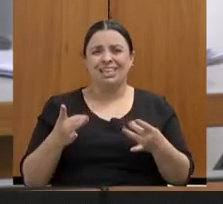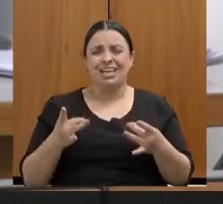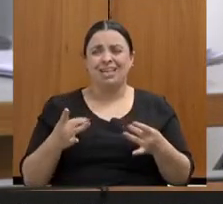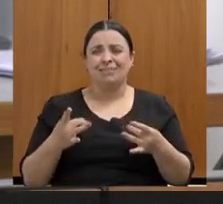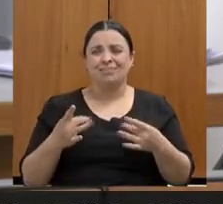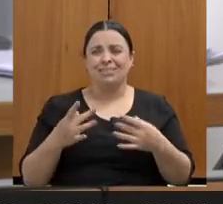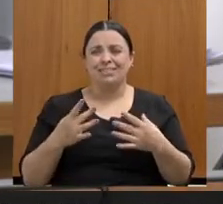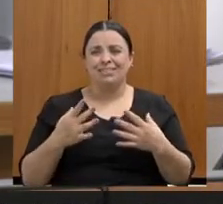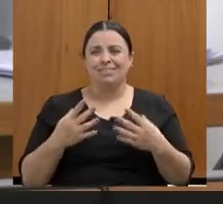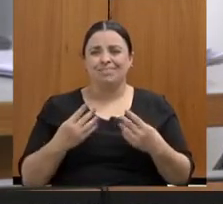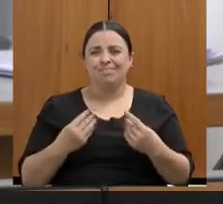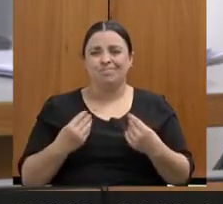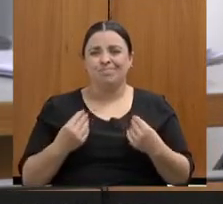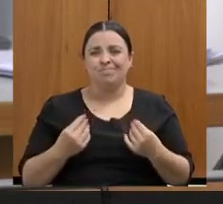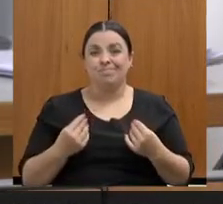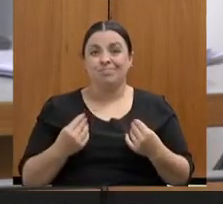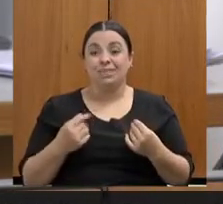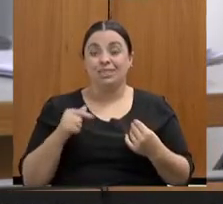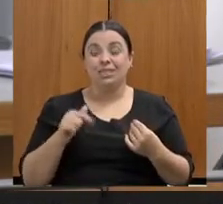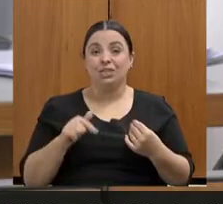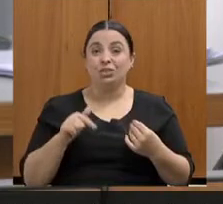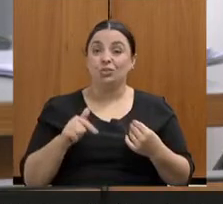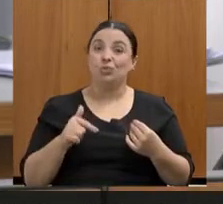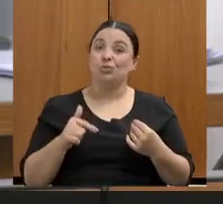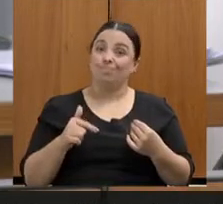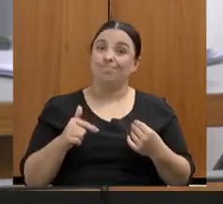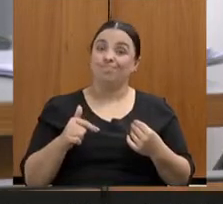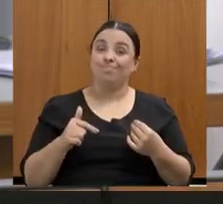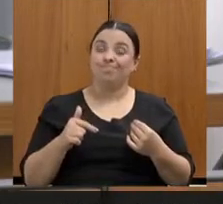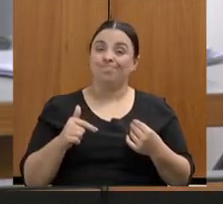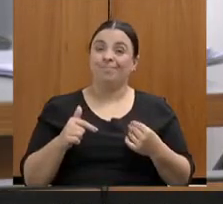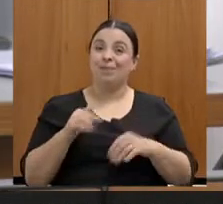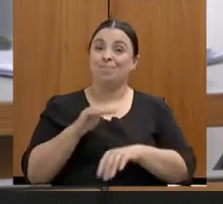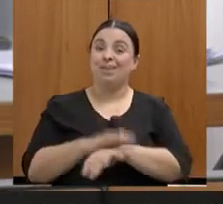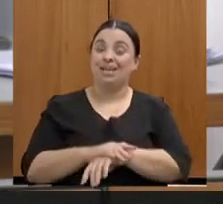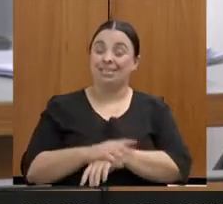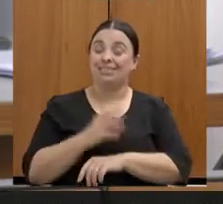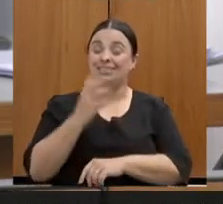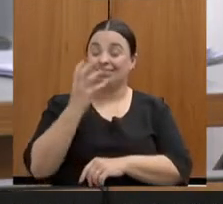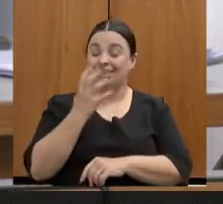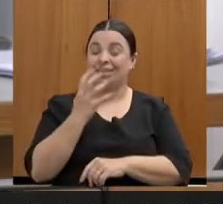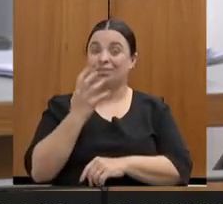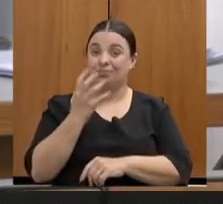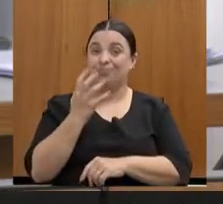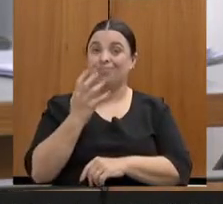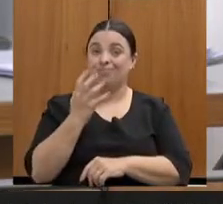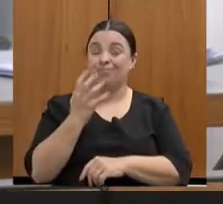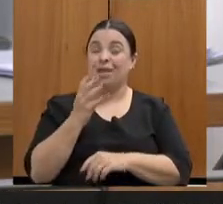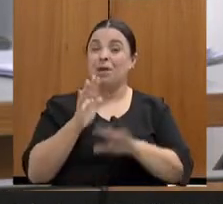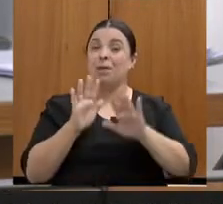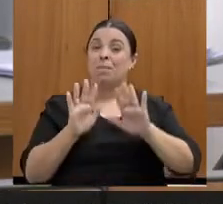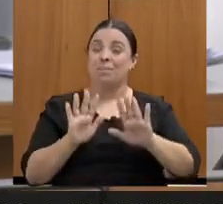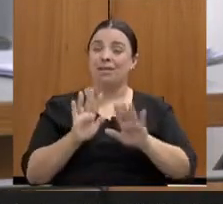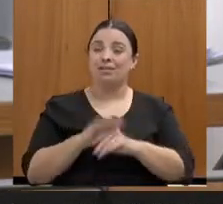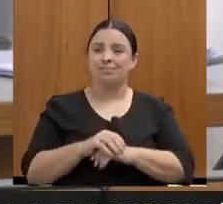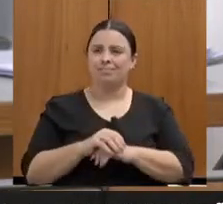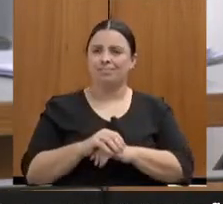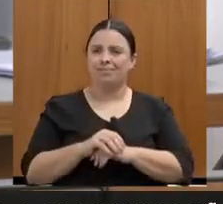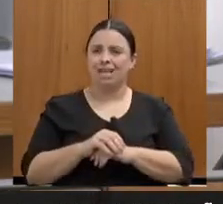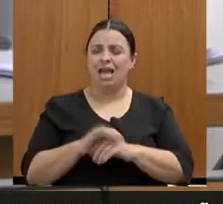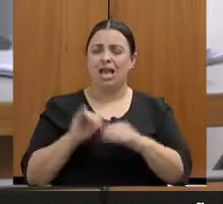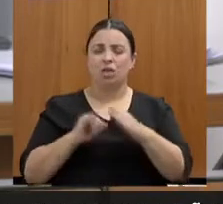é lógico que isso toma uma repercussão ainda pior. Mas a instituição não está passiva nesse assunto.